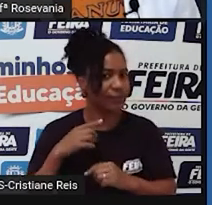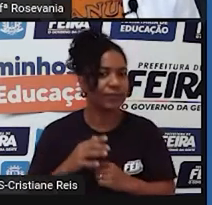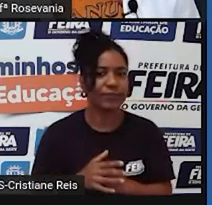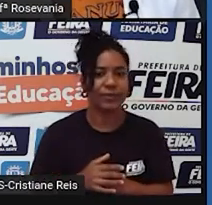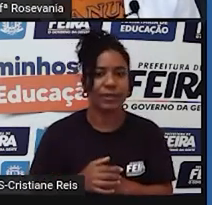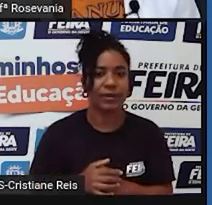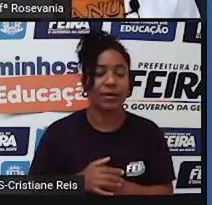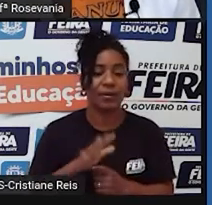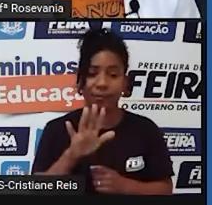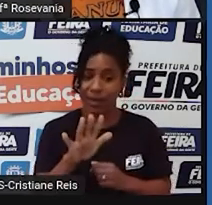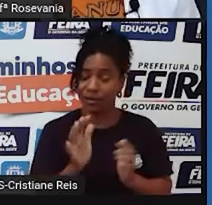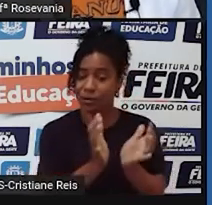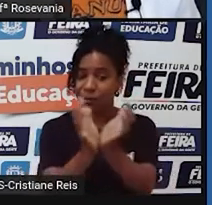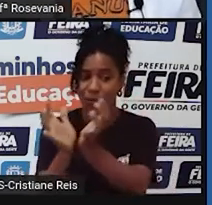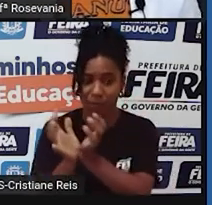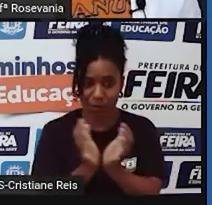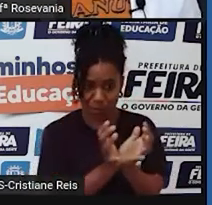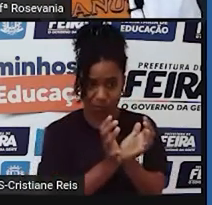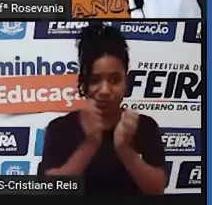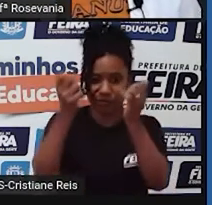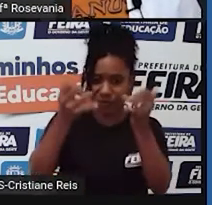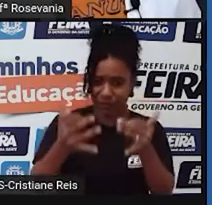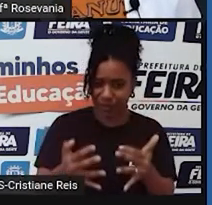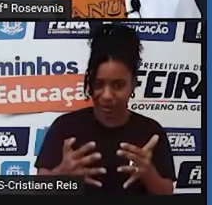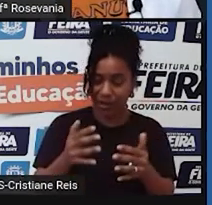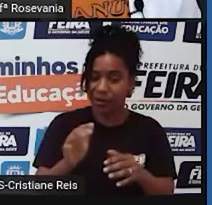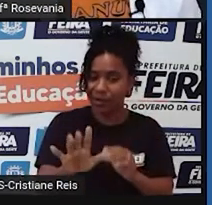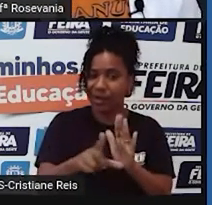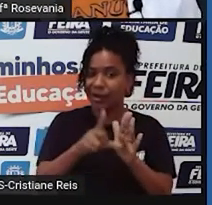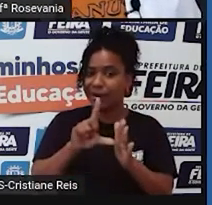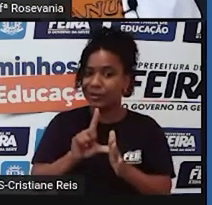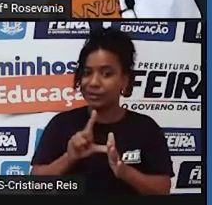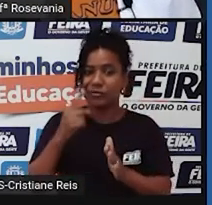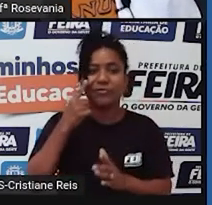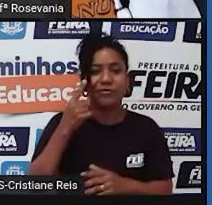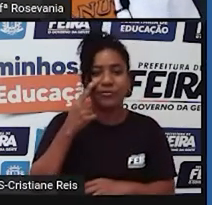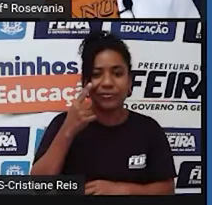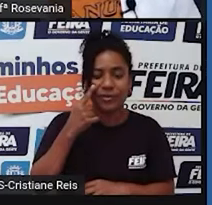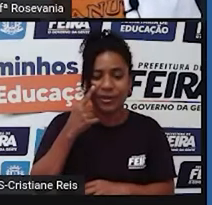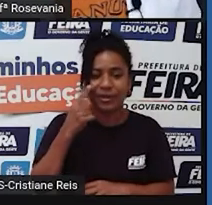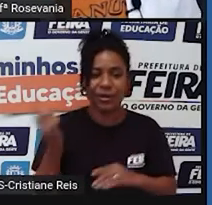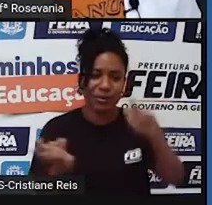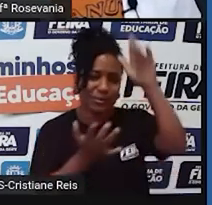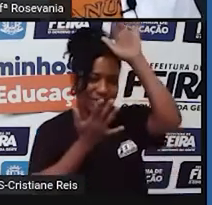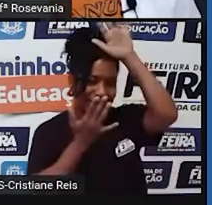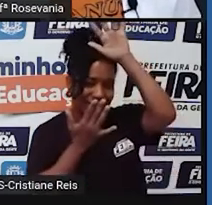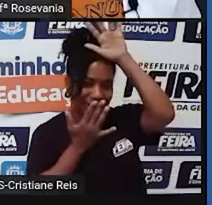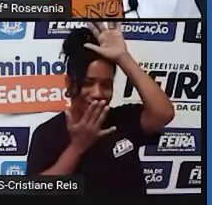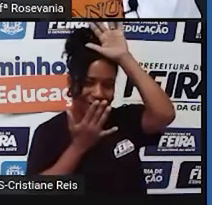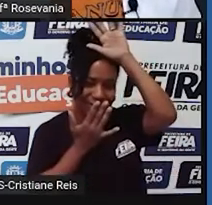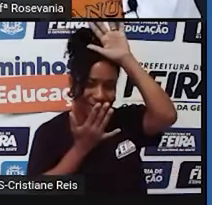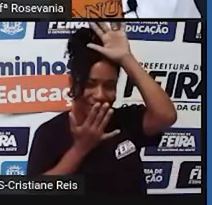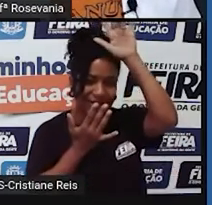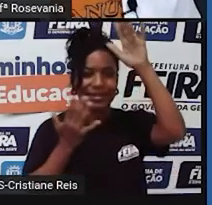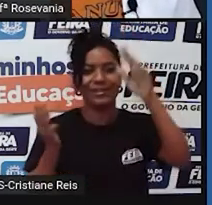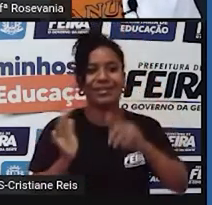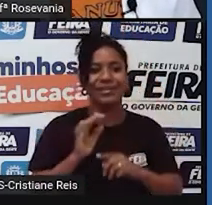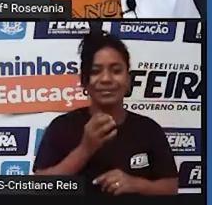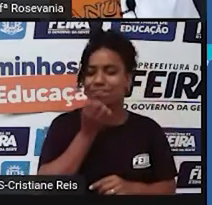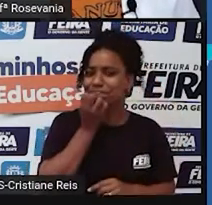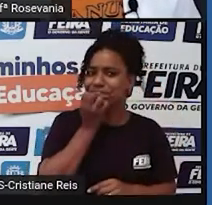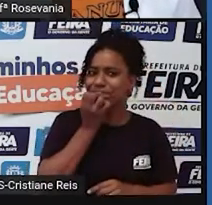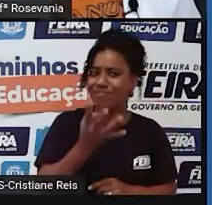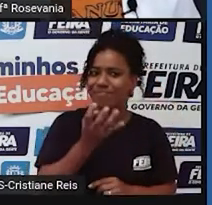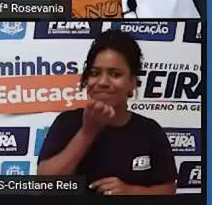antes da gente passar para os outros povos, quais foram as contribuições, né, dos povos indígenas? A gente tem aqui a